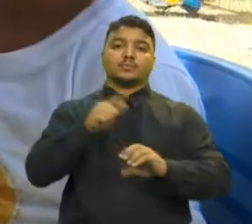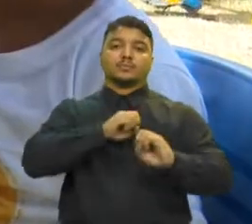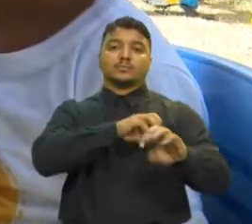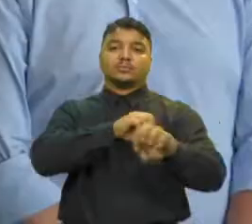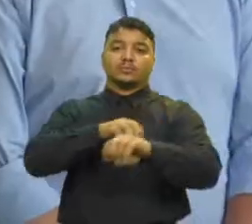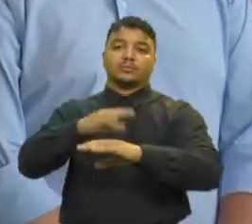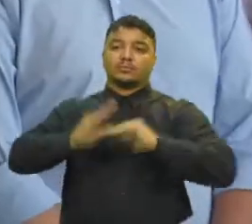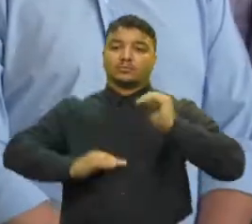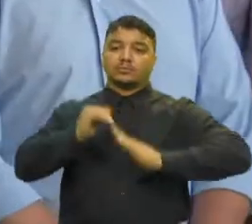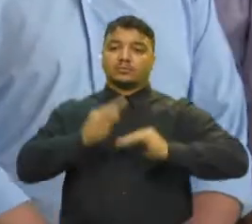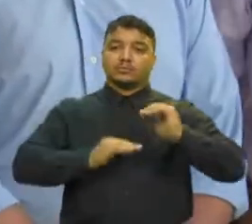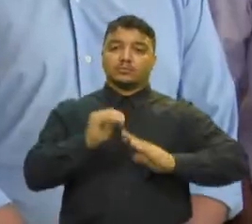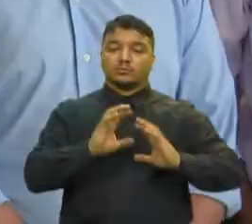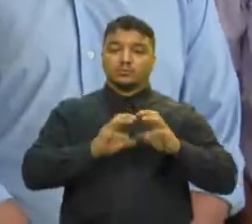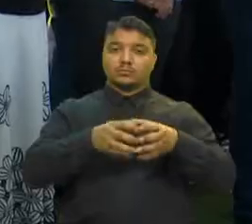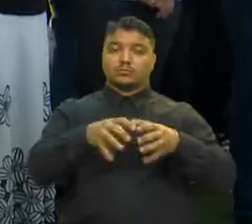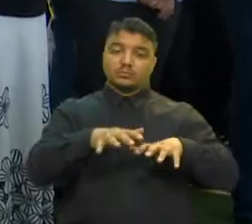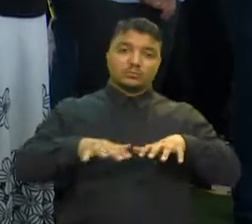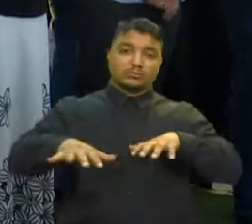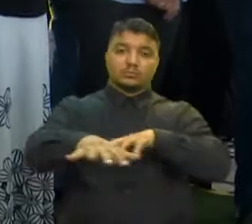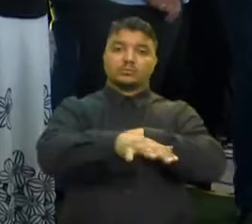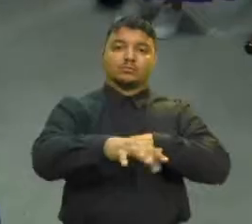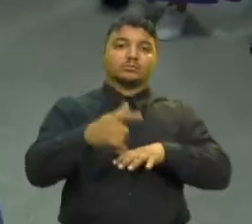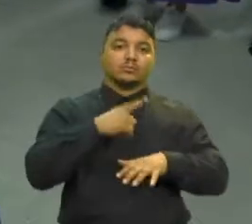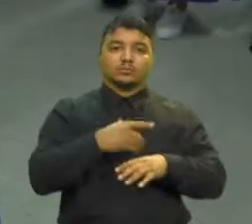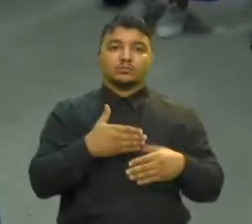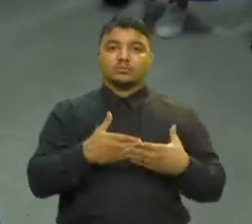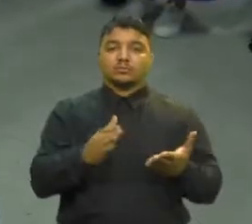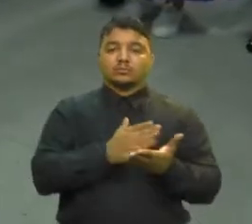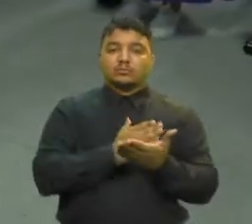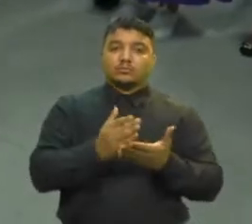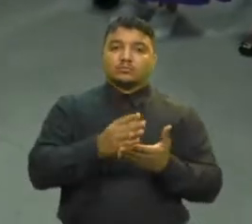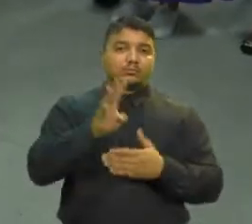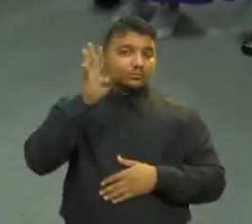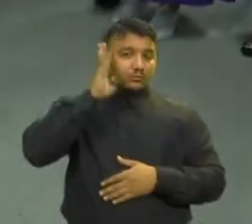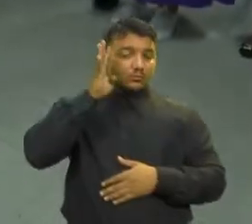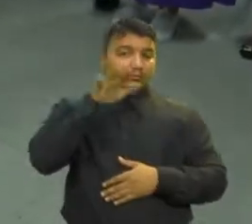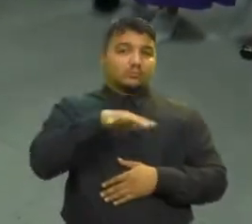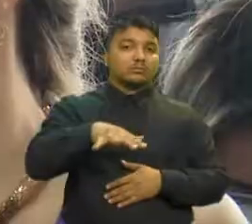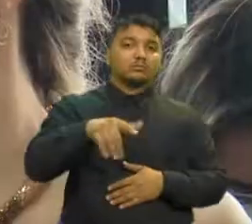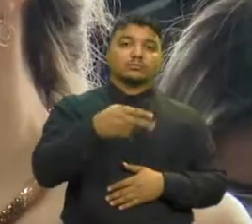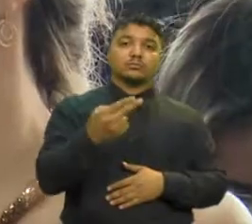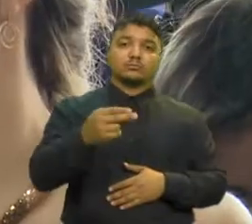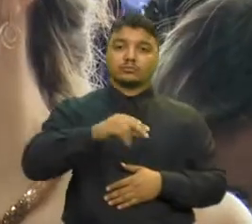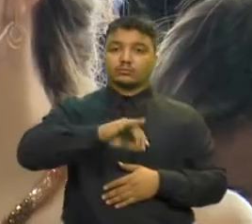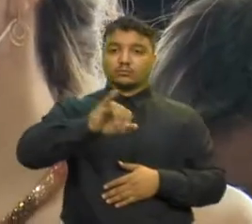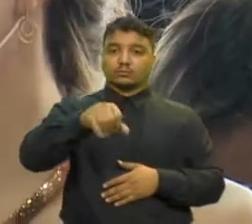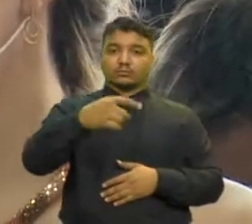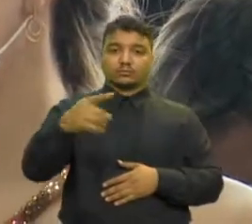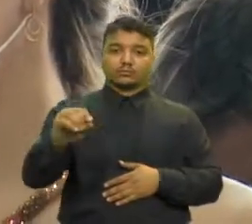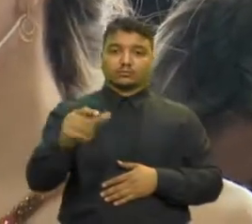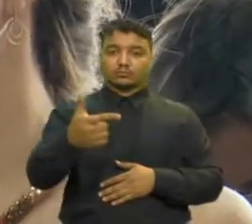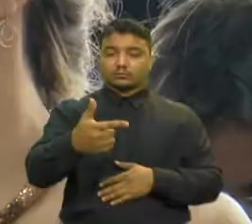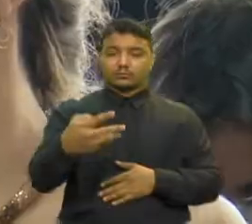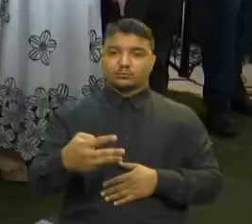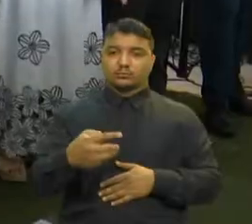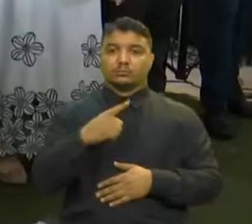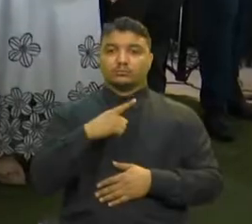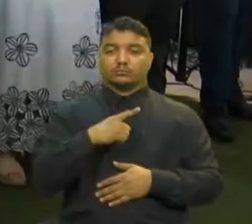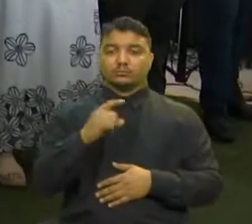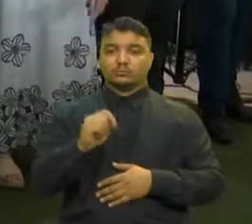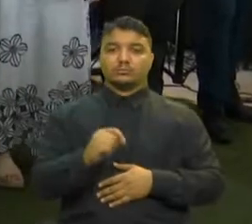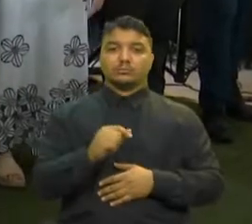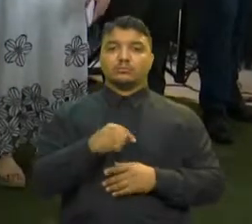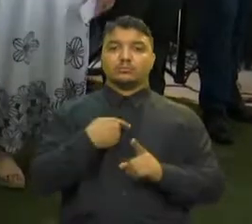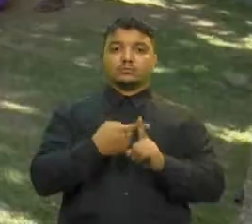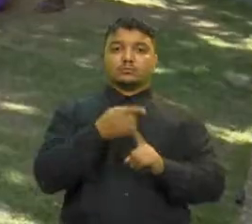profissional para a comunidade Foi inaugurado nesta quarta no bairro João 23 O primeiro Complexo Mais Infância